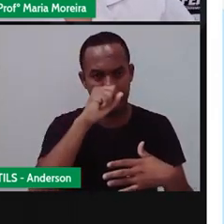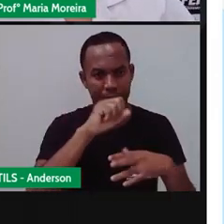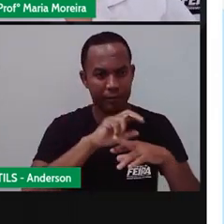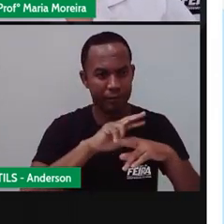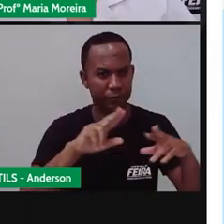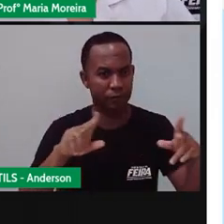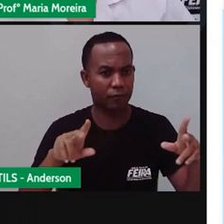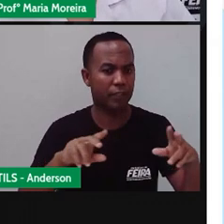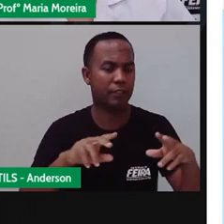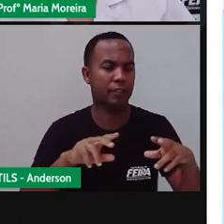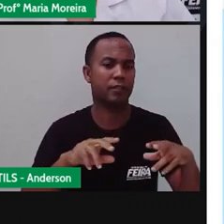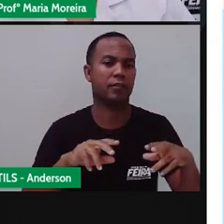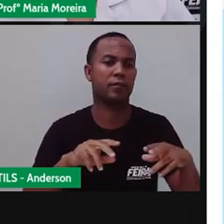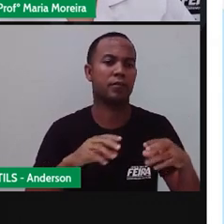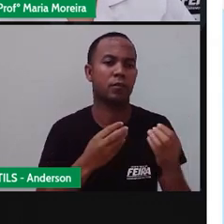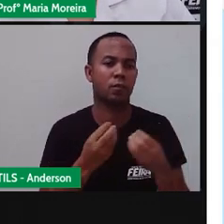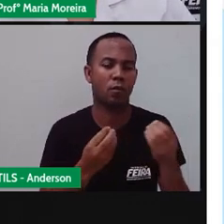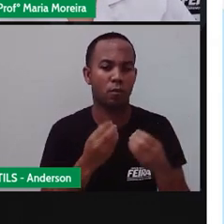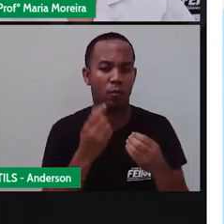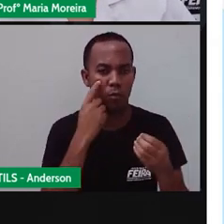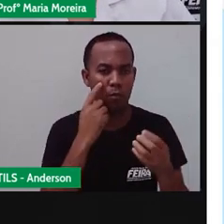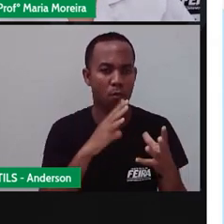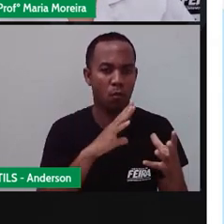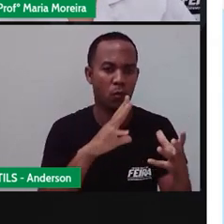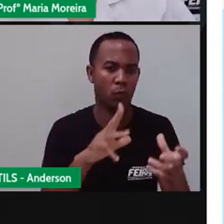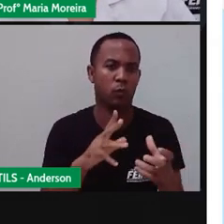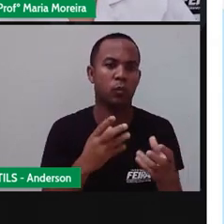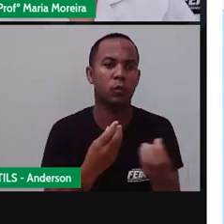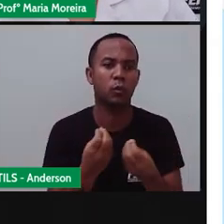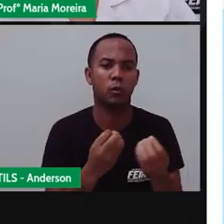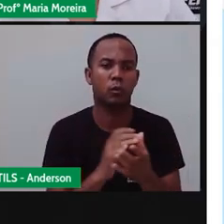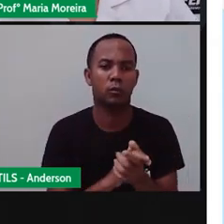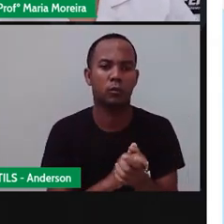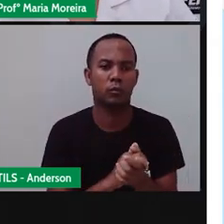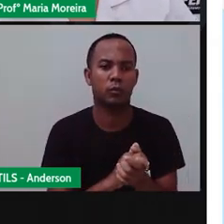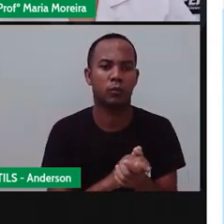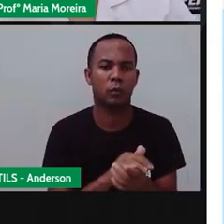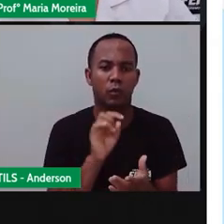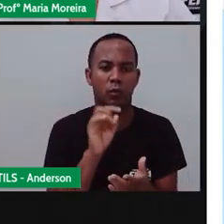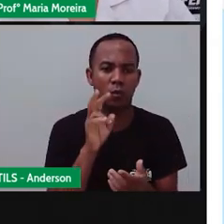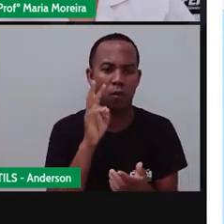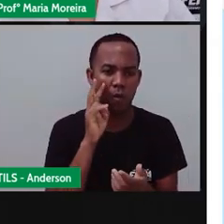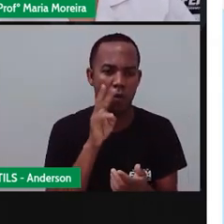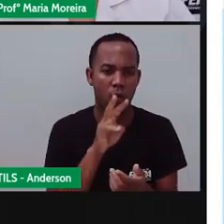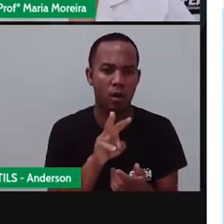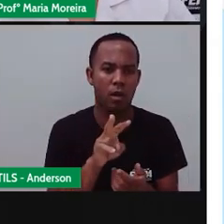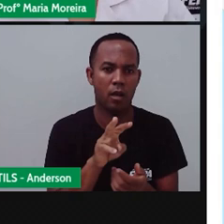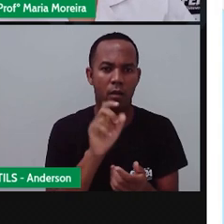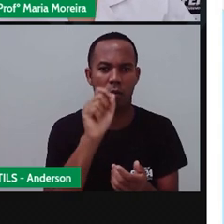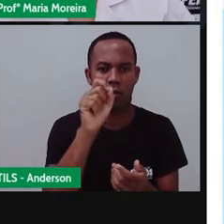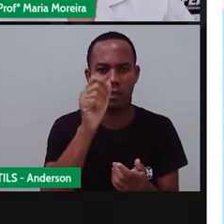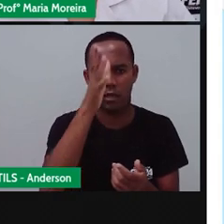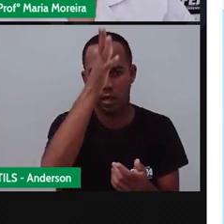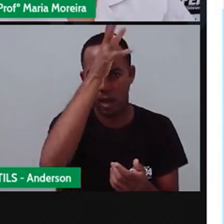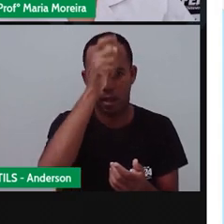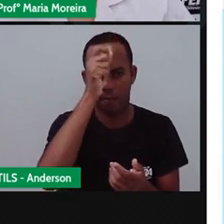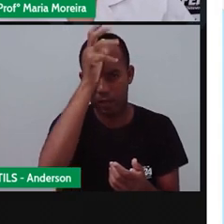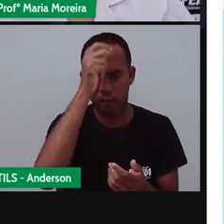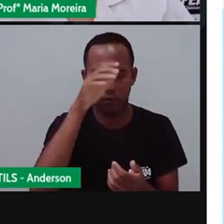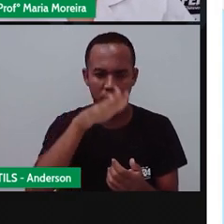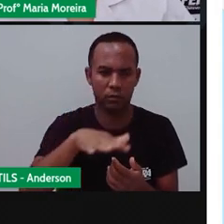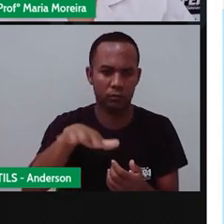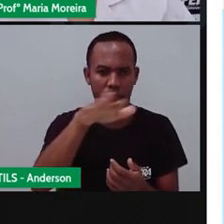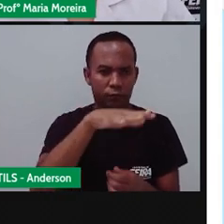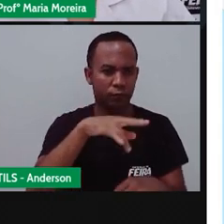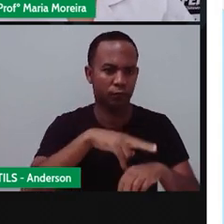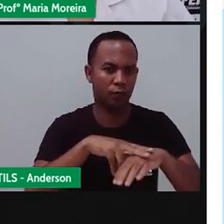vegetação do mundo, como a Pró falou. Olha aqui. Tá vendo? É só isso. tem aqui a Amazônia. Tá vendo? Ó, é isso aqui que tá